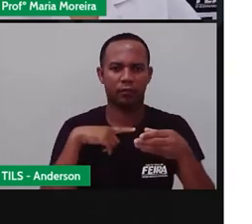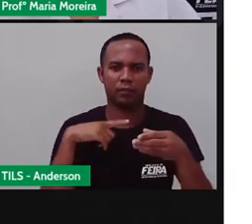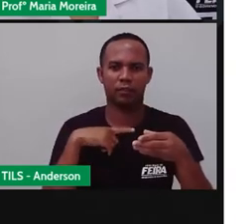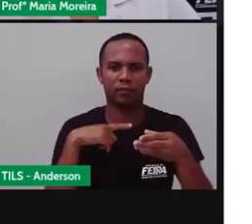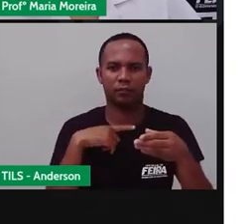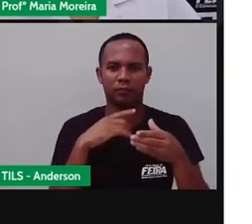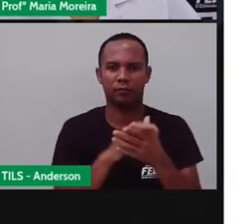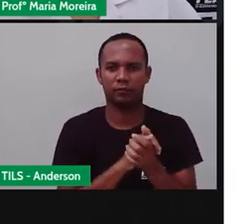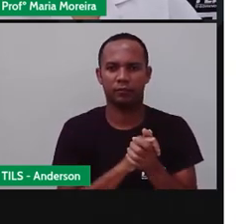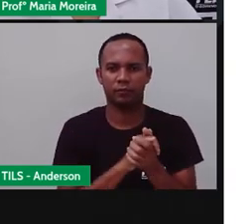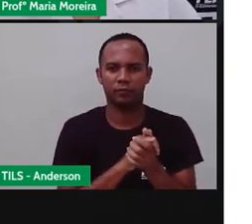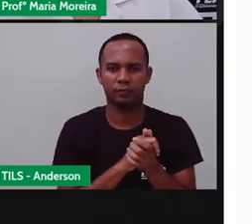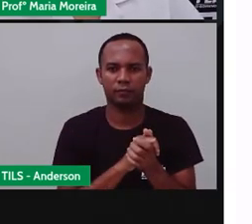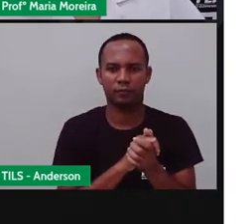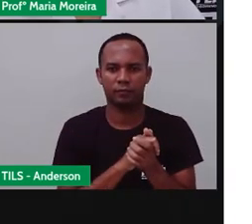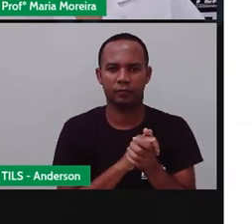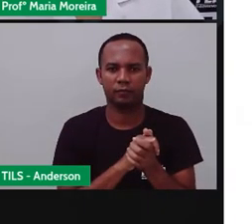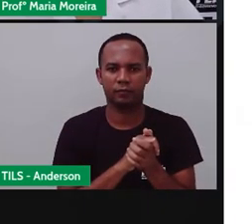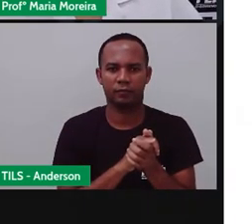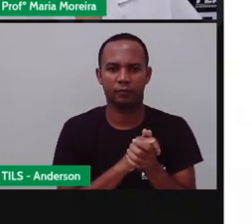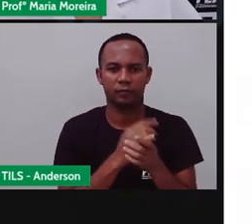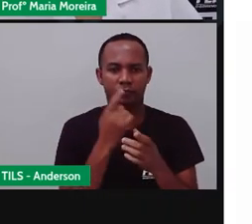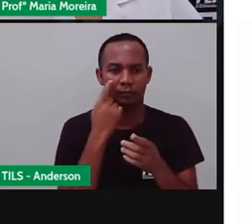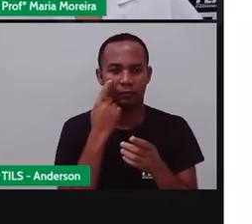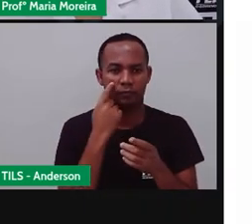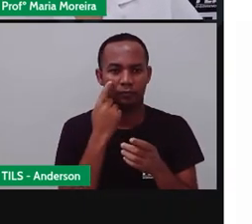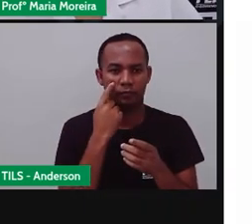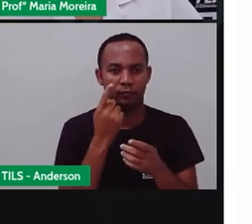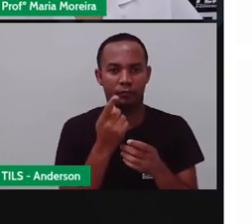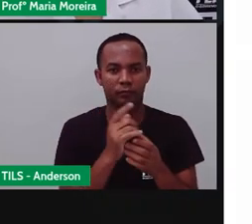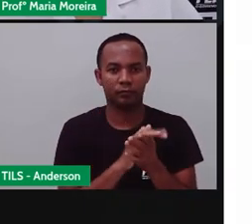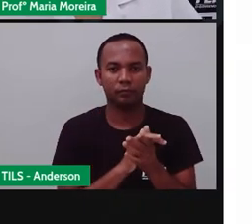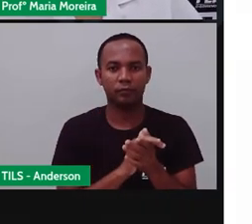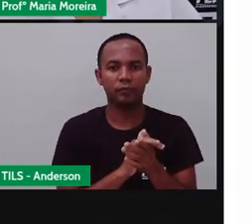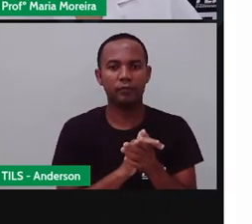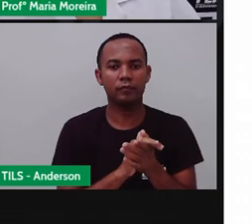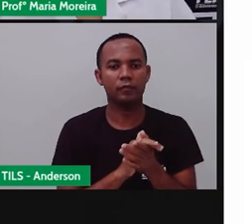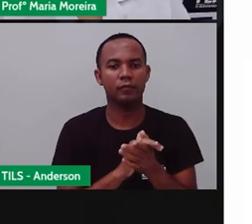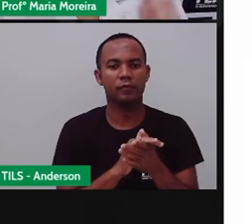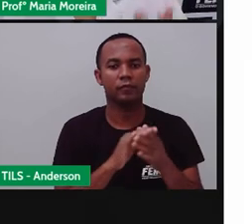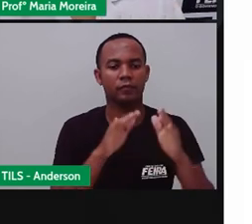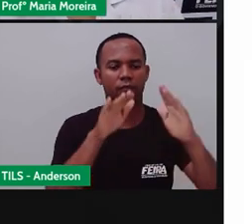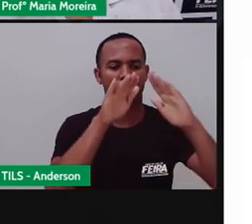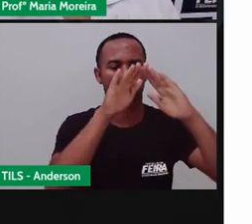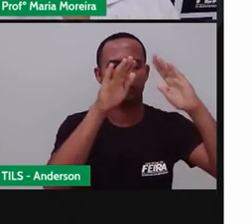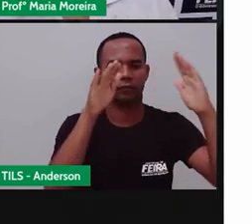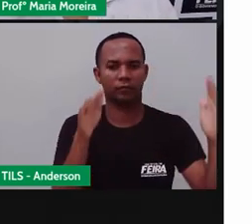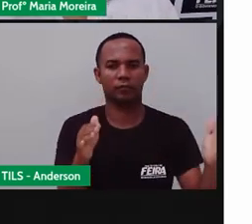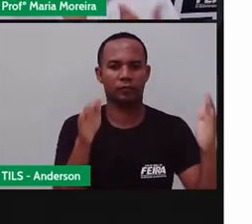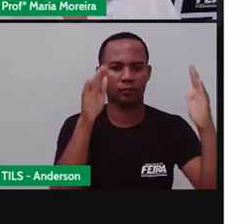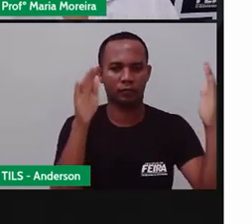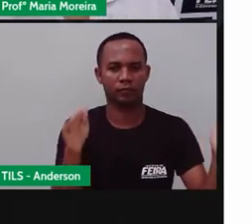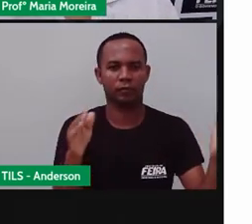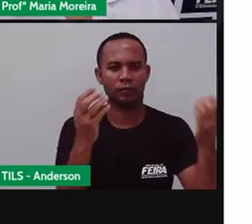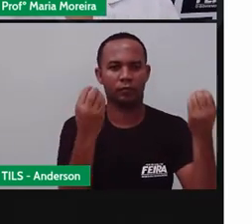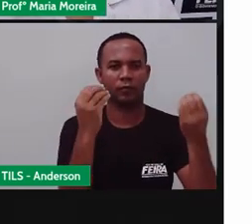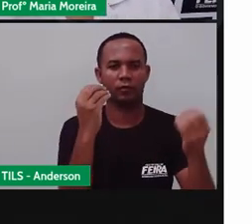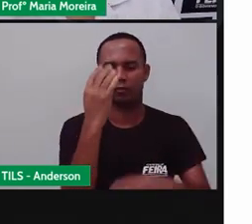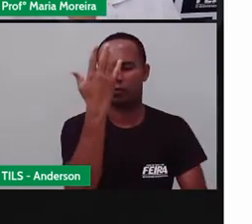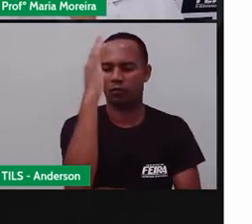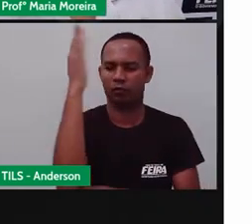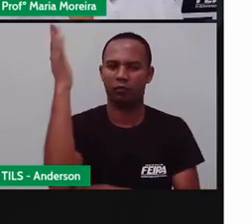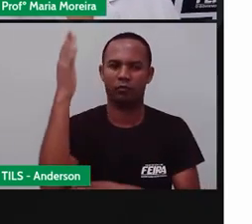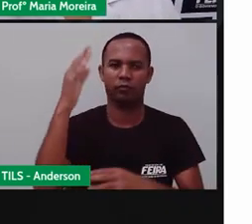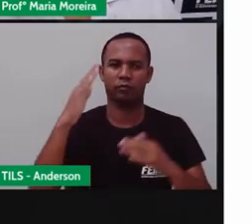falou sobre isso aqui agora? Bom, normalmente, né? A oca, ela é feita de galhos, né? E troncos de